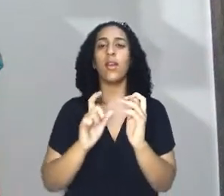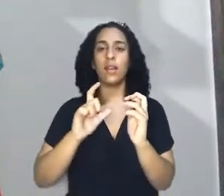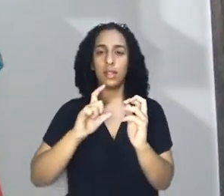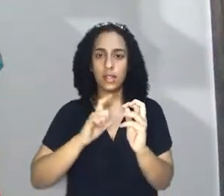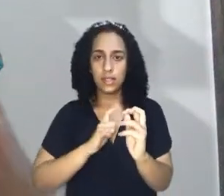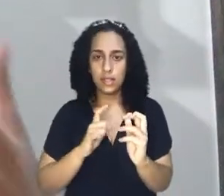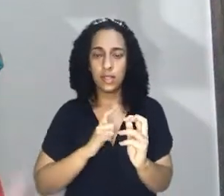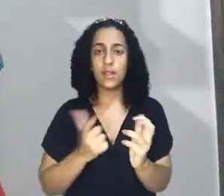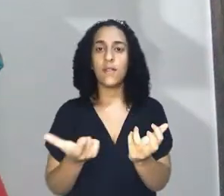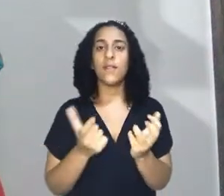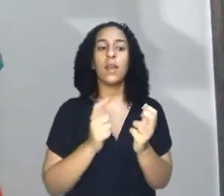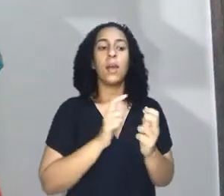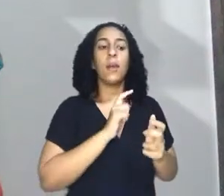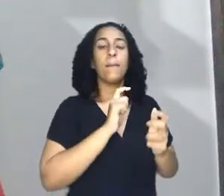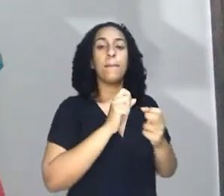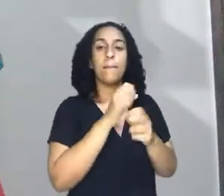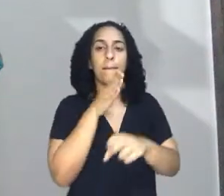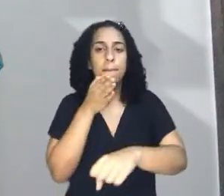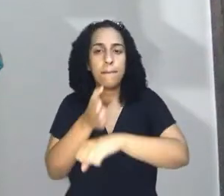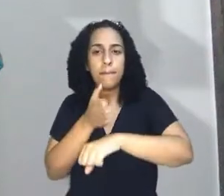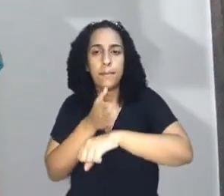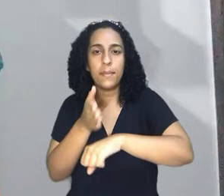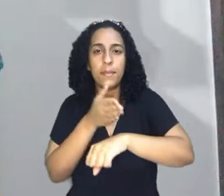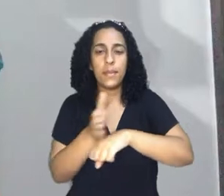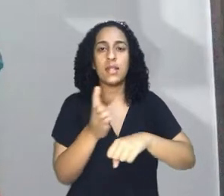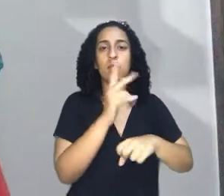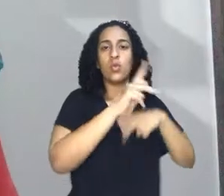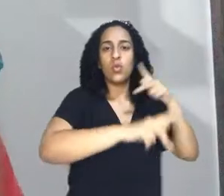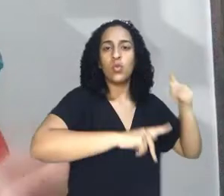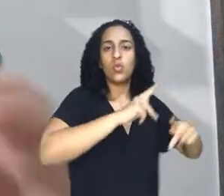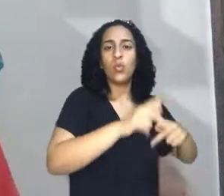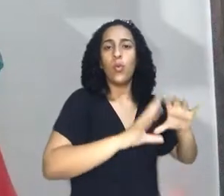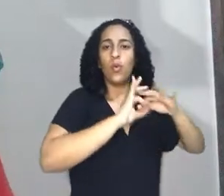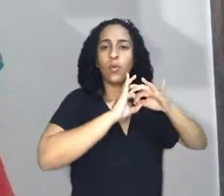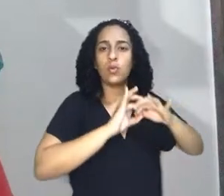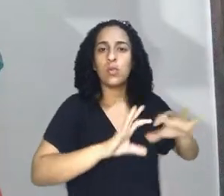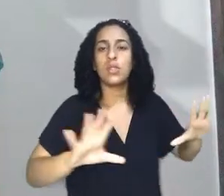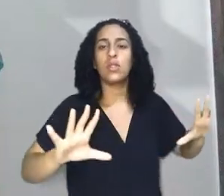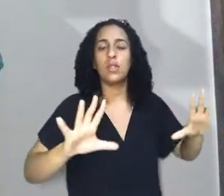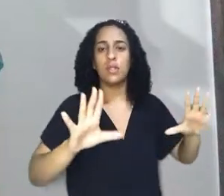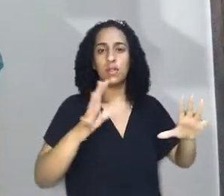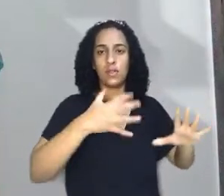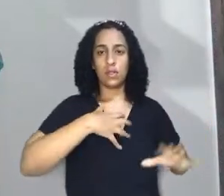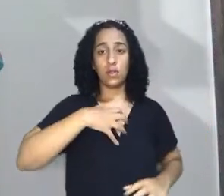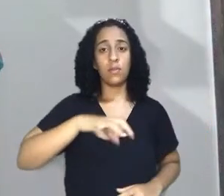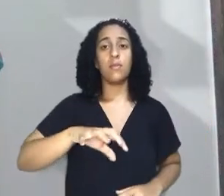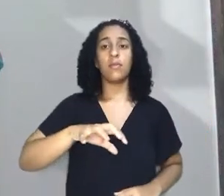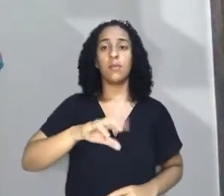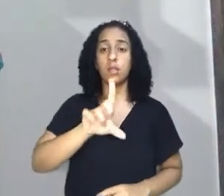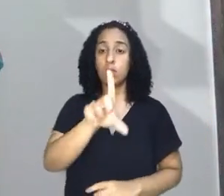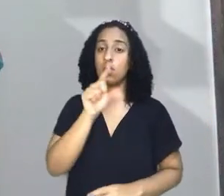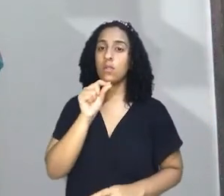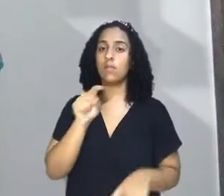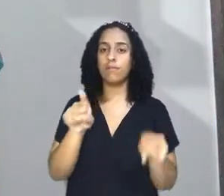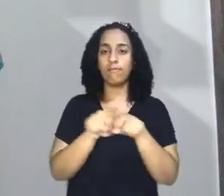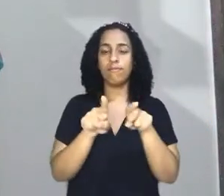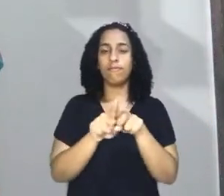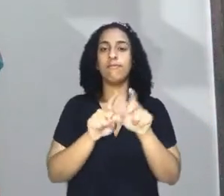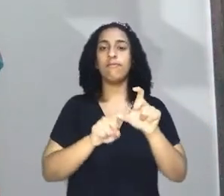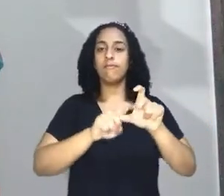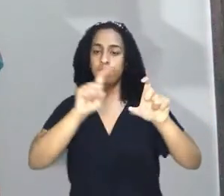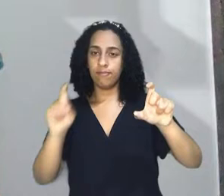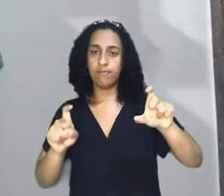participação de pobres livres, libertos e até escravizados, definir os destinos da Bahia. Aqui, cabe uma